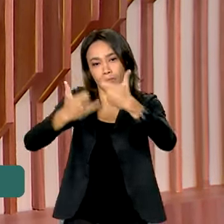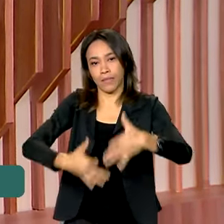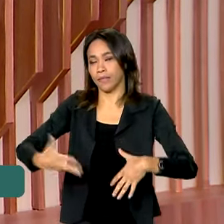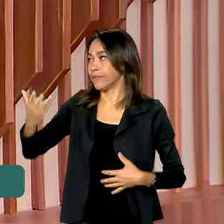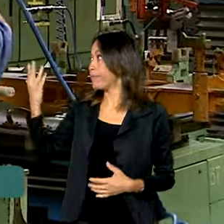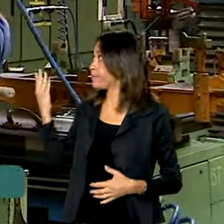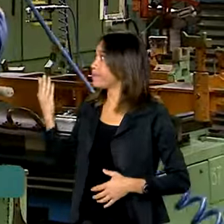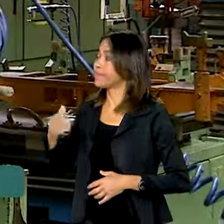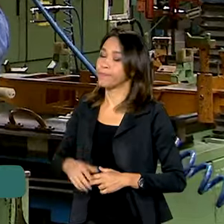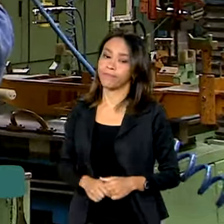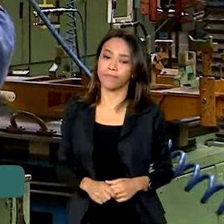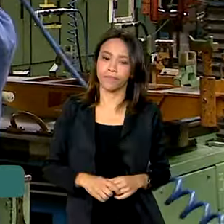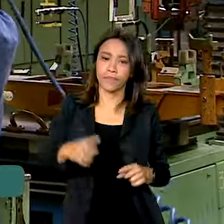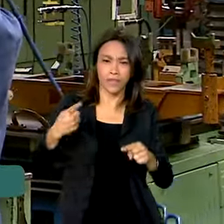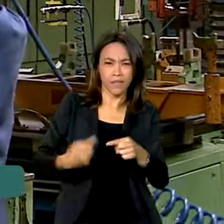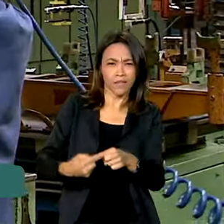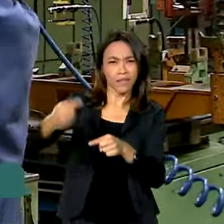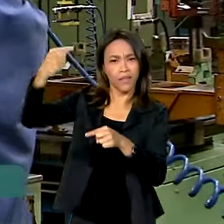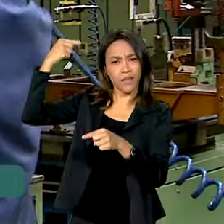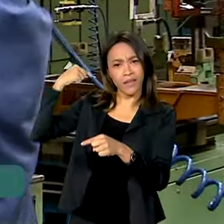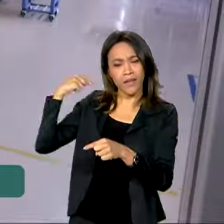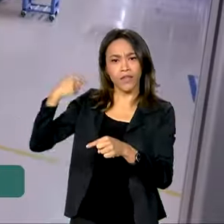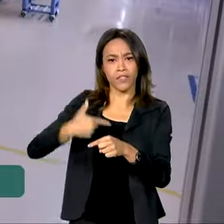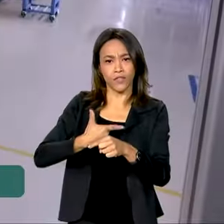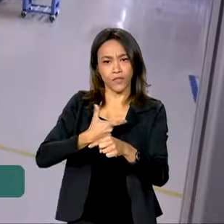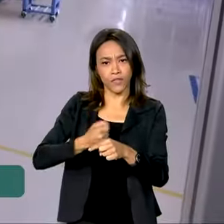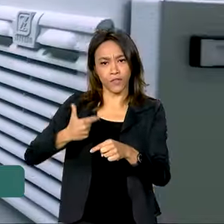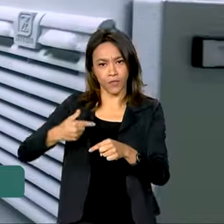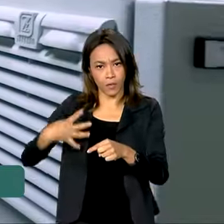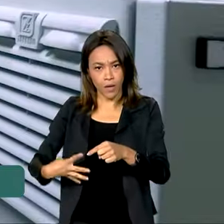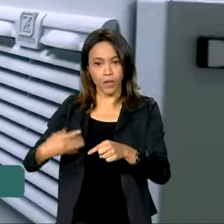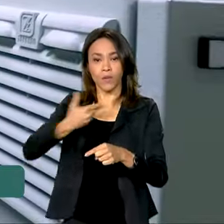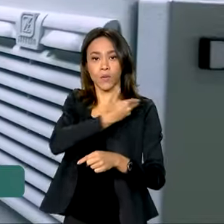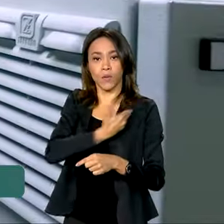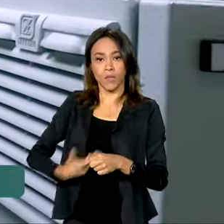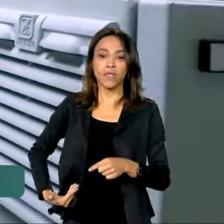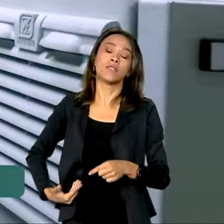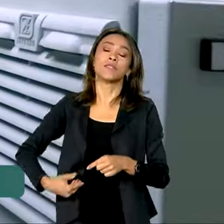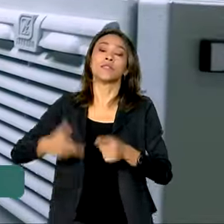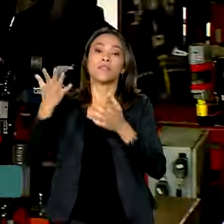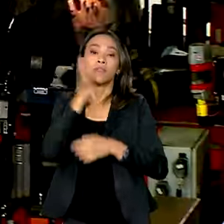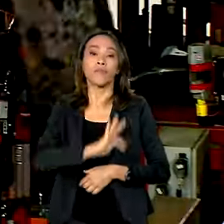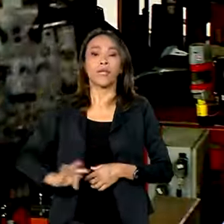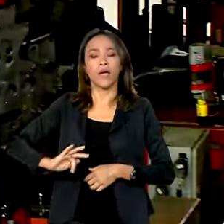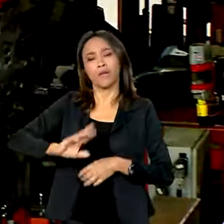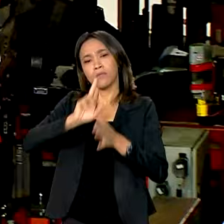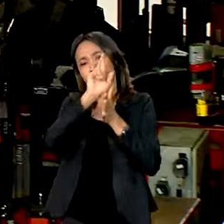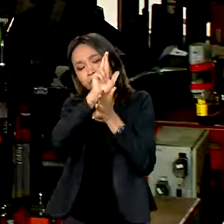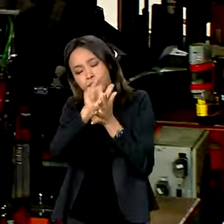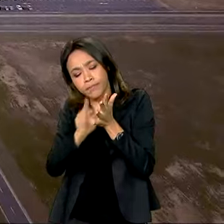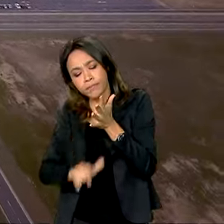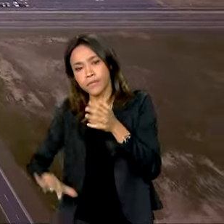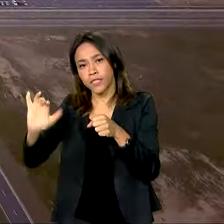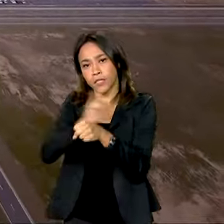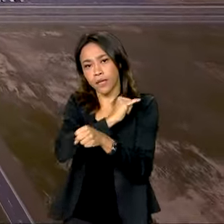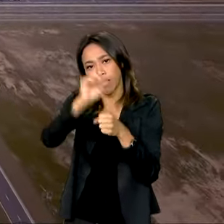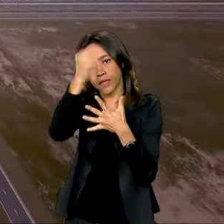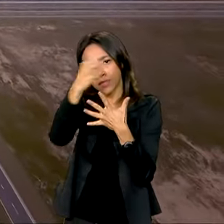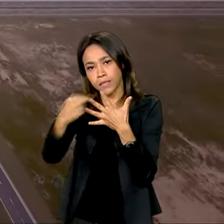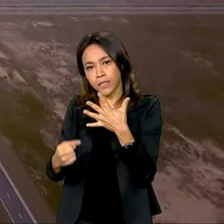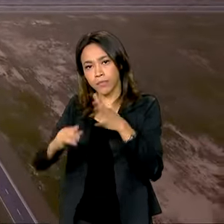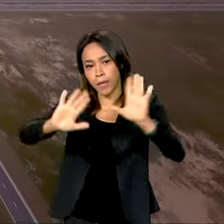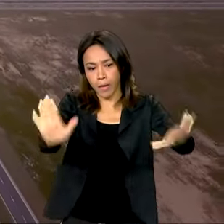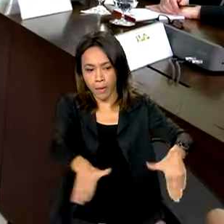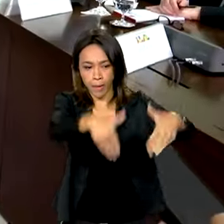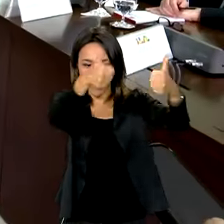Bittencourt. Desde o início de 2024, o governo federal lançou uma série de medidas para modernizar o parque industrial